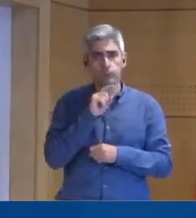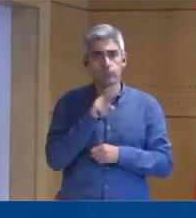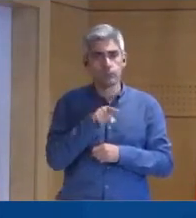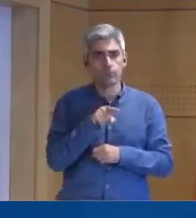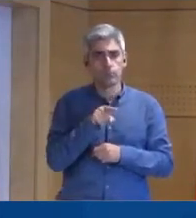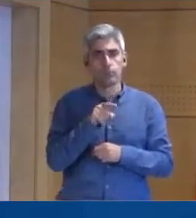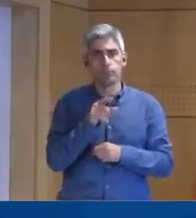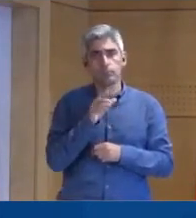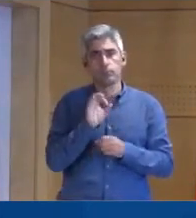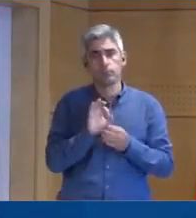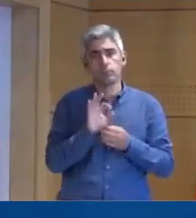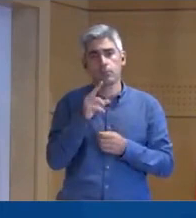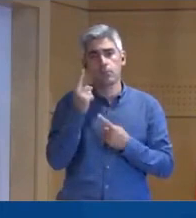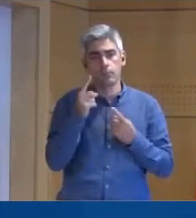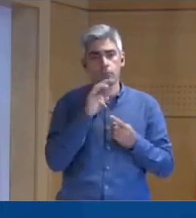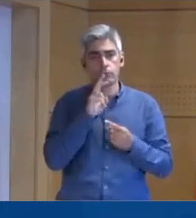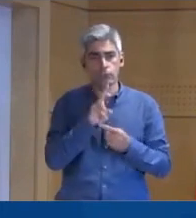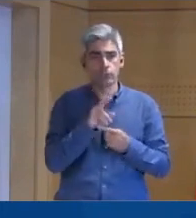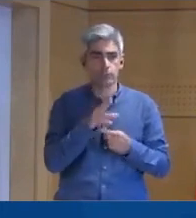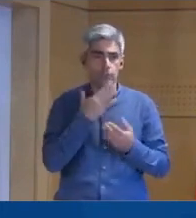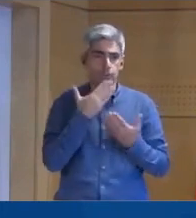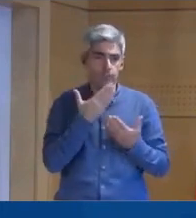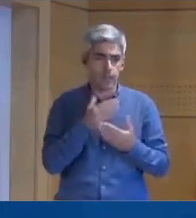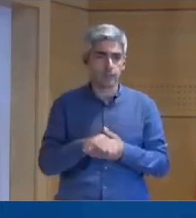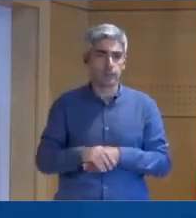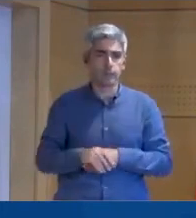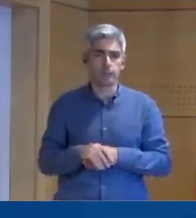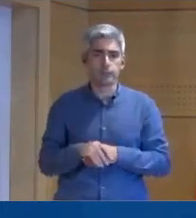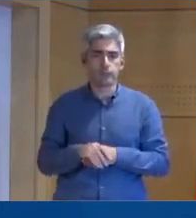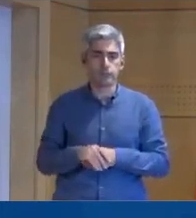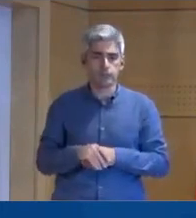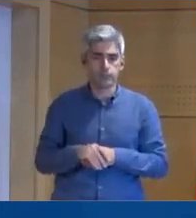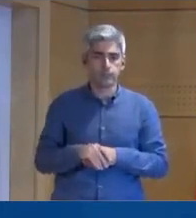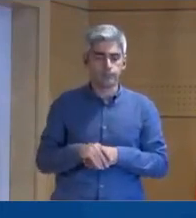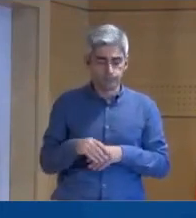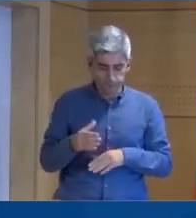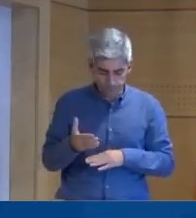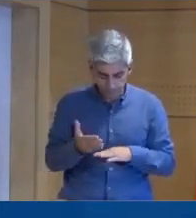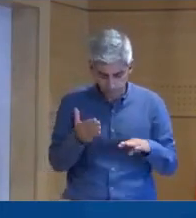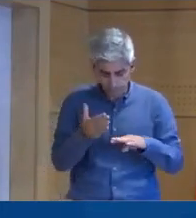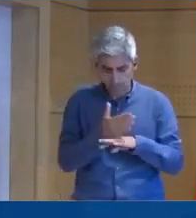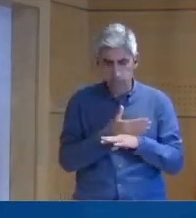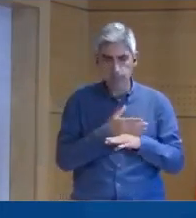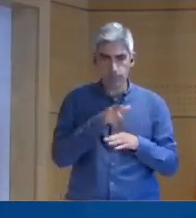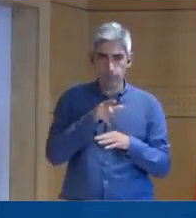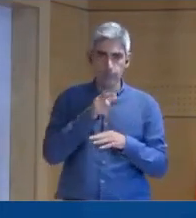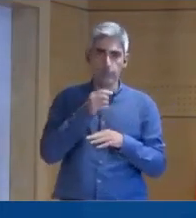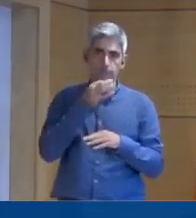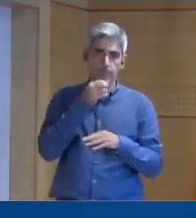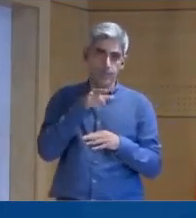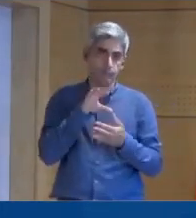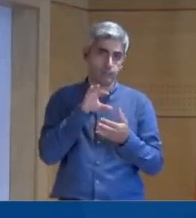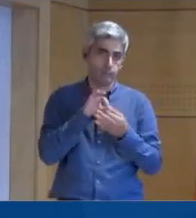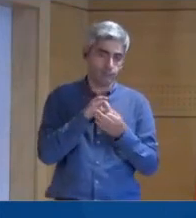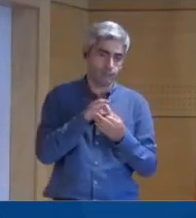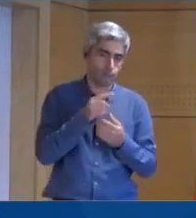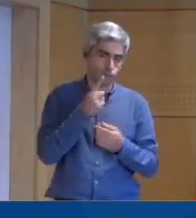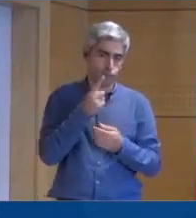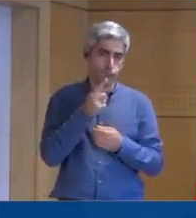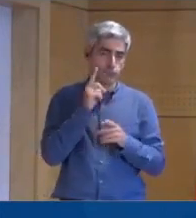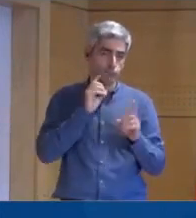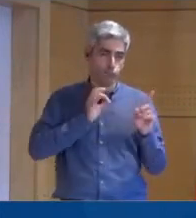dar uma resposta em relação a isto. Muito obrigada. Antes de dar a palavra à Sra. Ministra, permita-me uma nota sobre vistos gold.